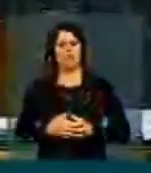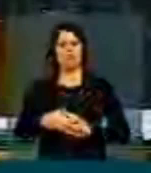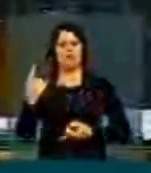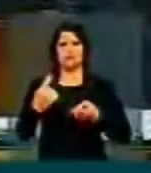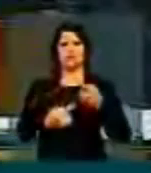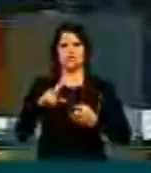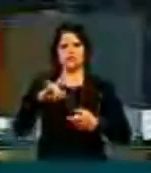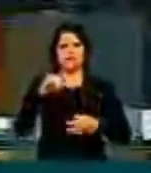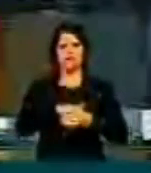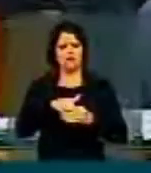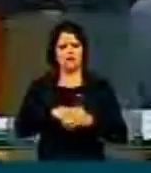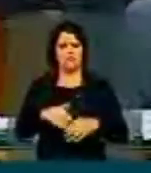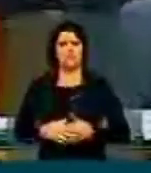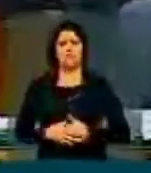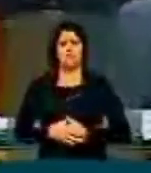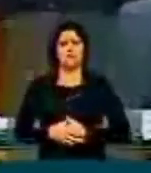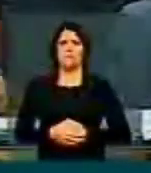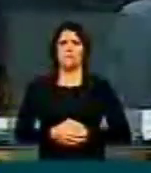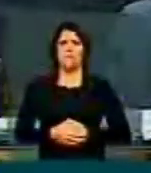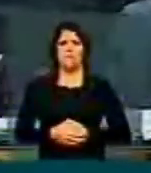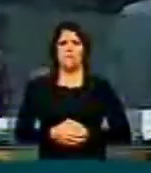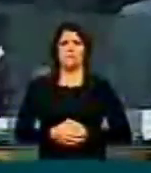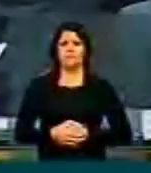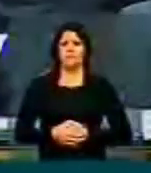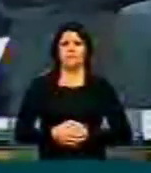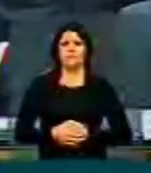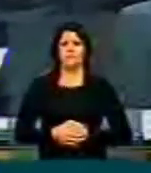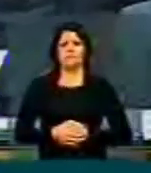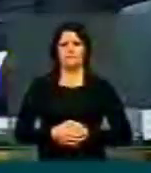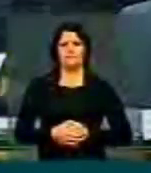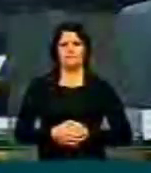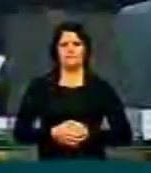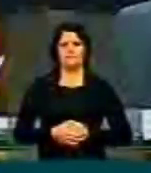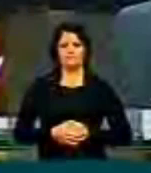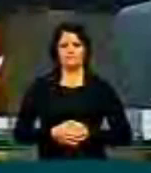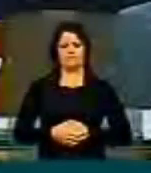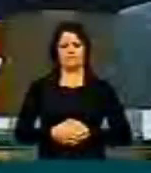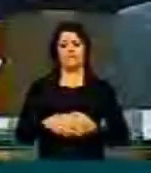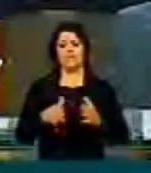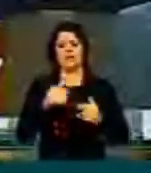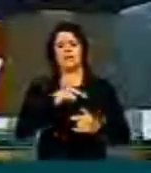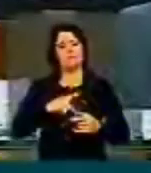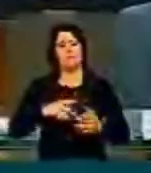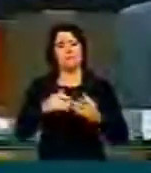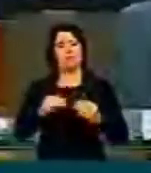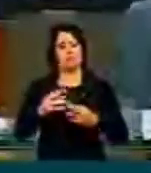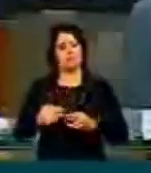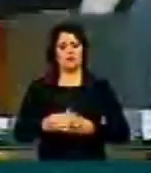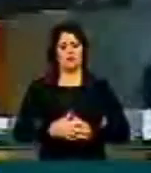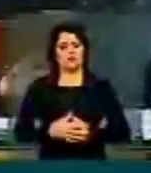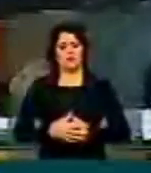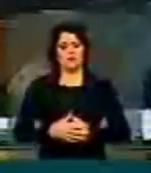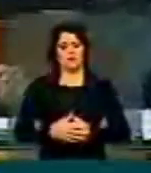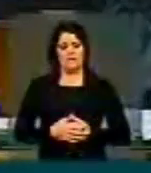todos os líderes fizerem o pedido. A presidente solicita a todas as senhoras... Senhor presidente,